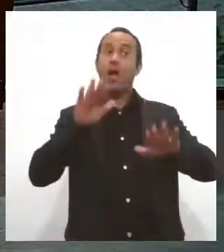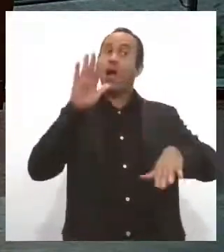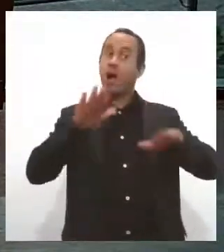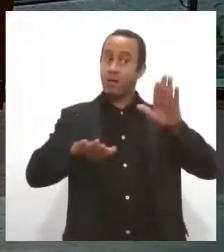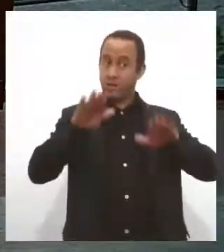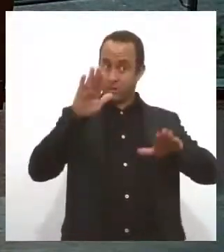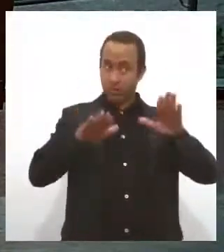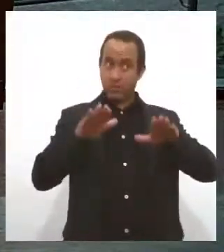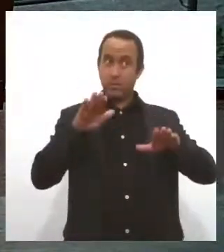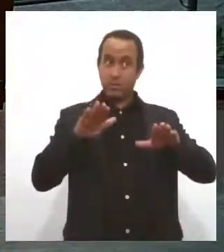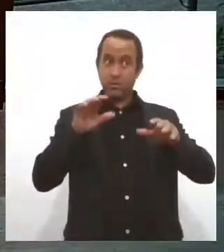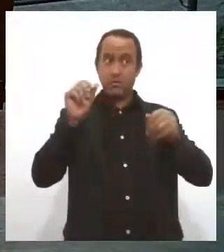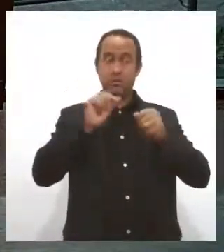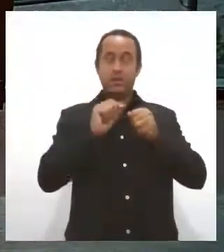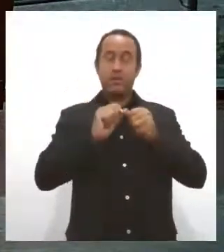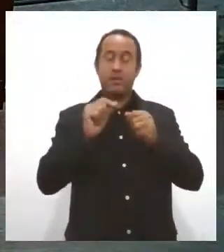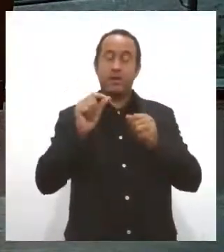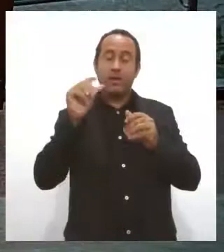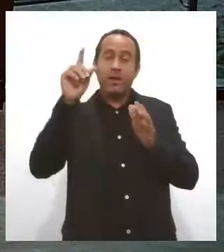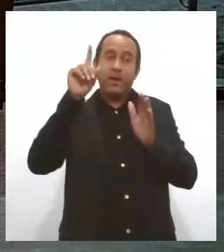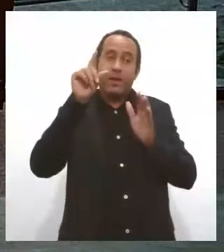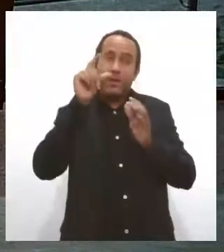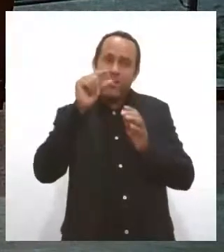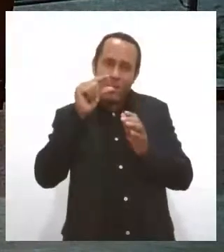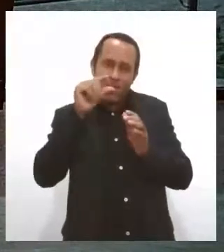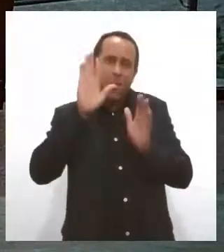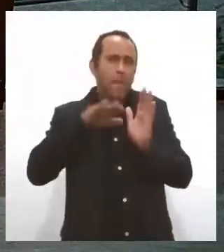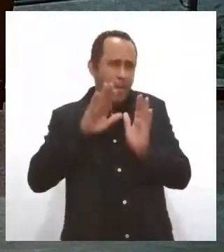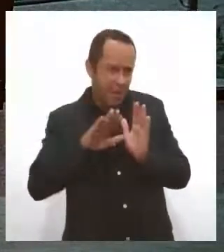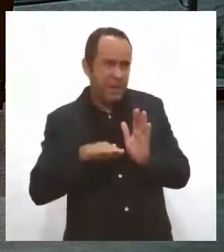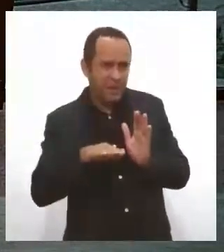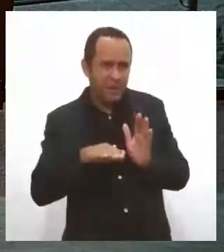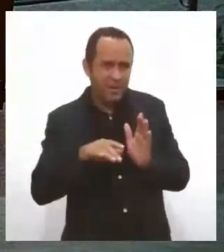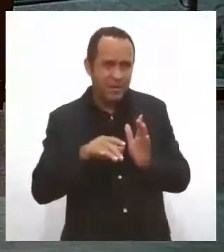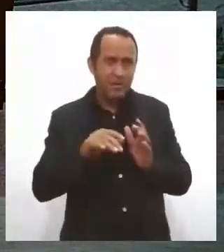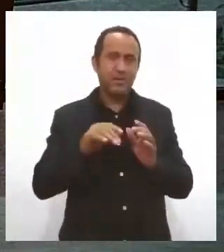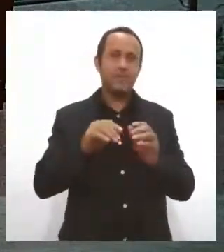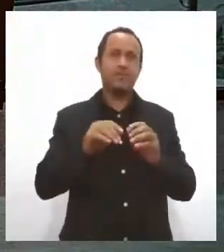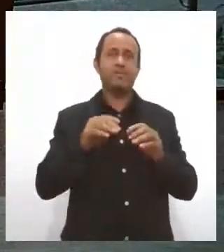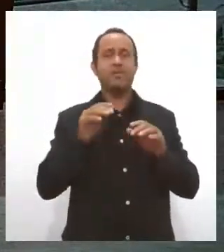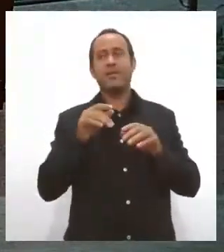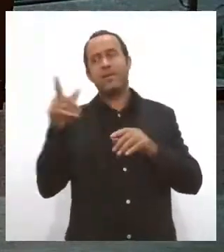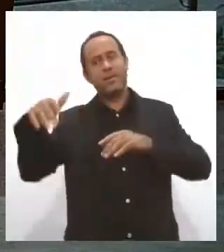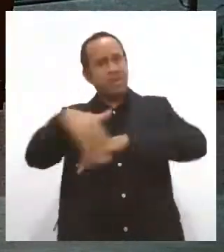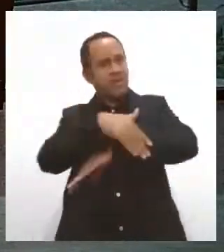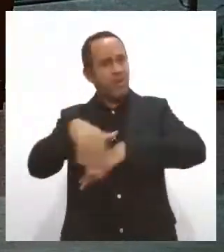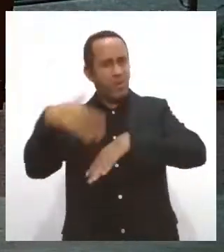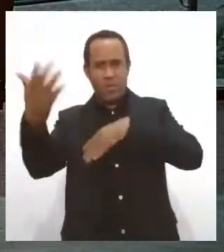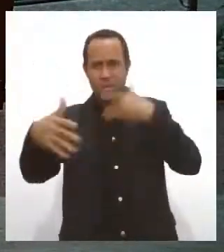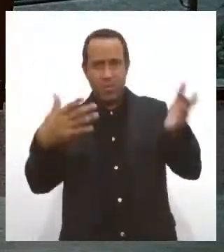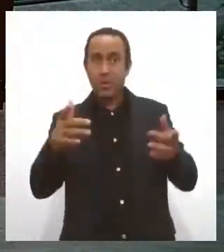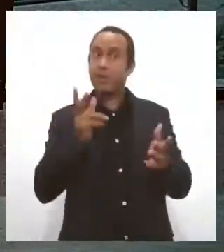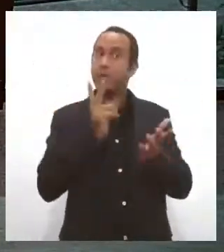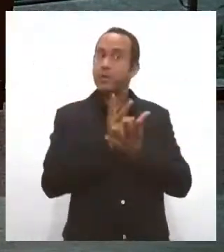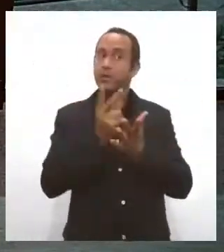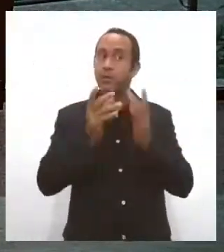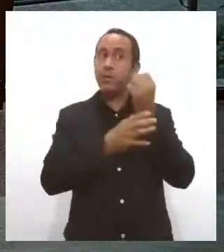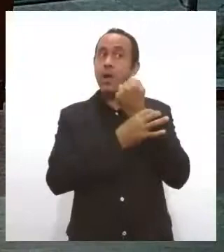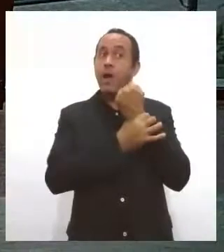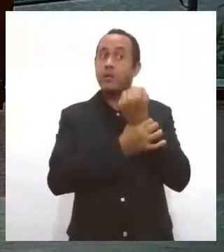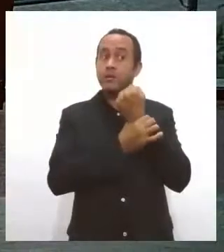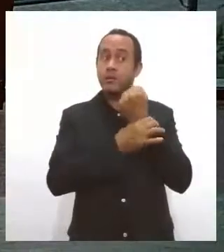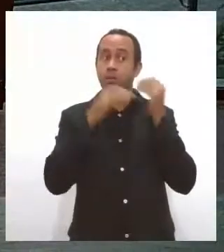querem fazer uma economia, compra um brinquedo mais barato, no ambulante, e nem sempre tem a segurança